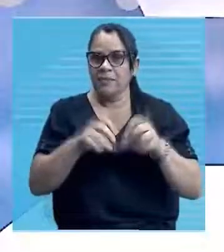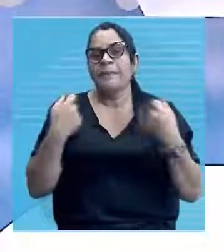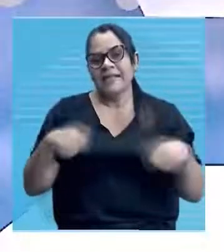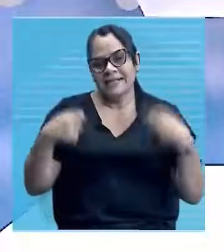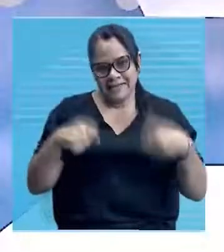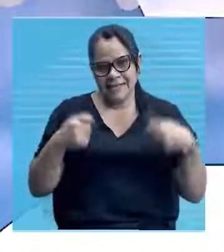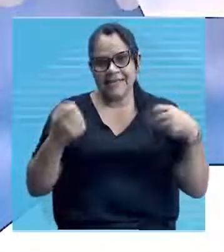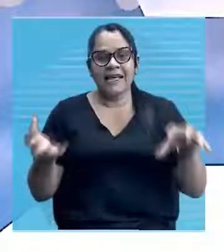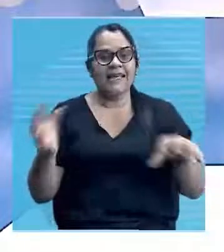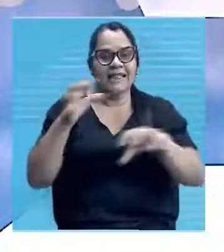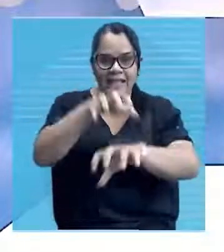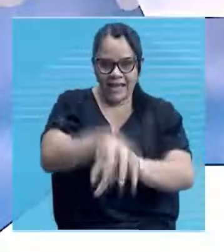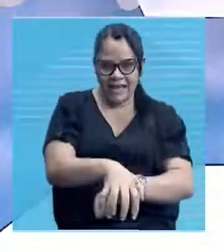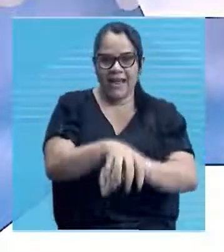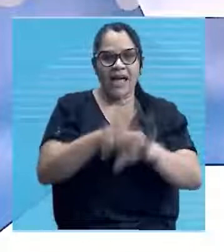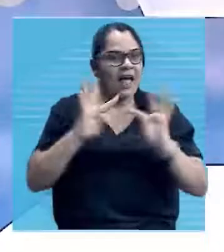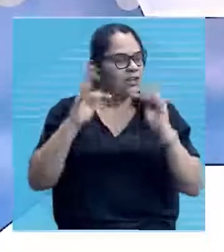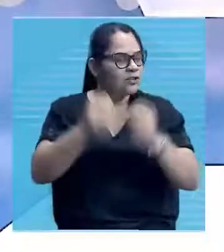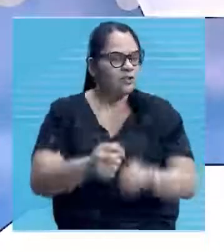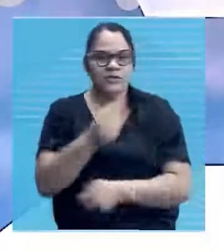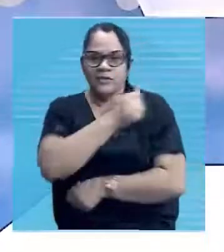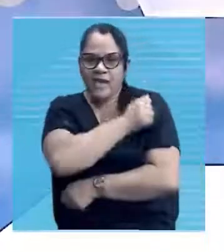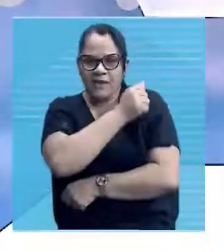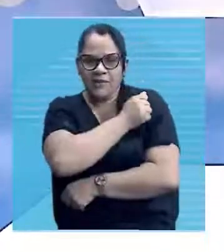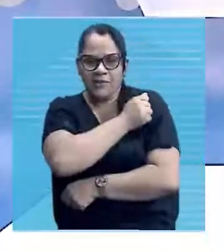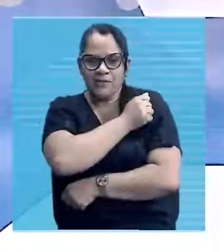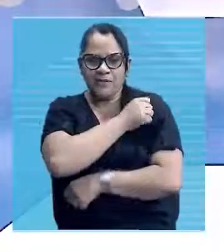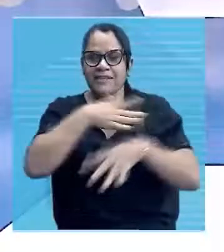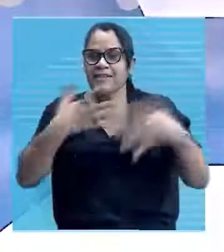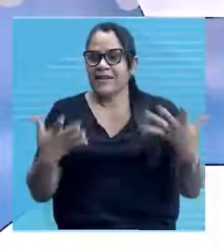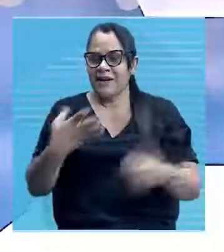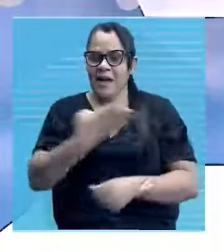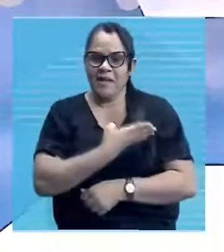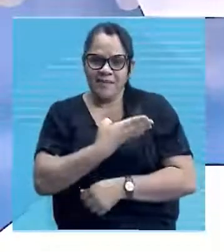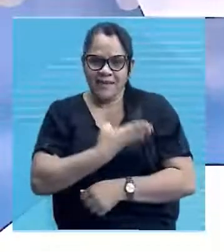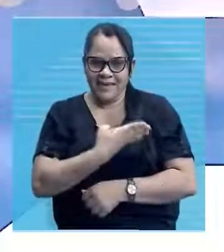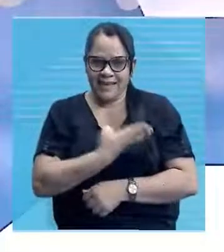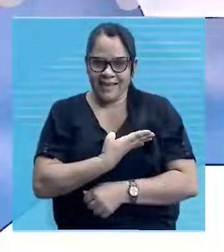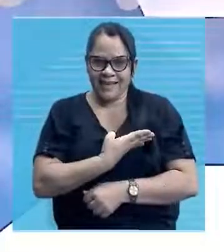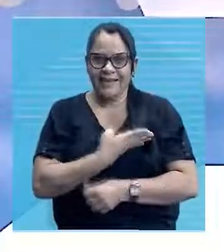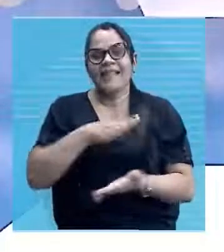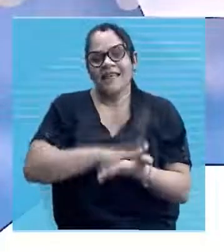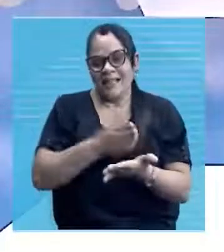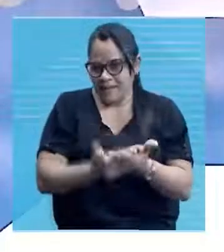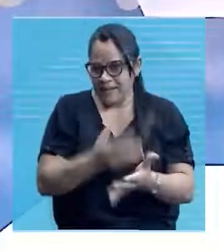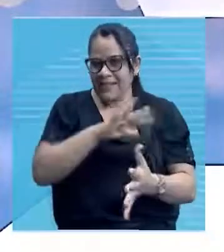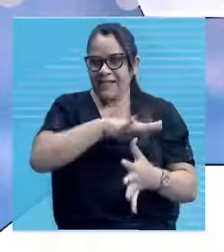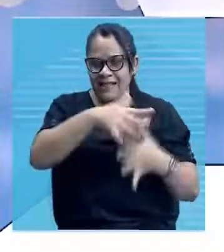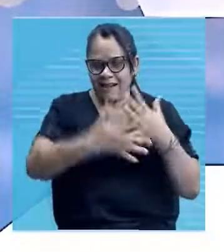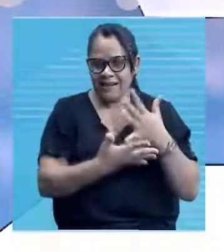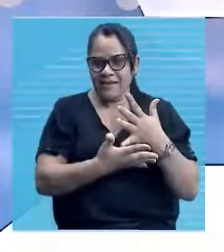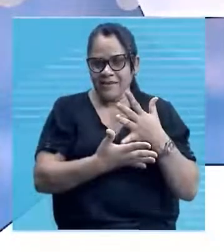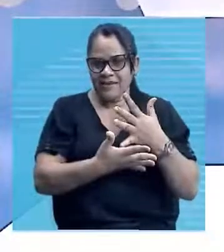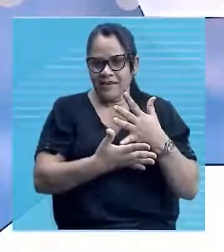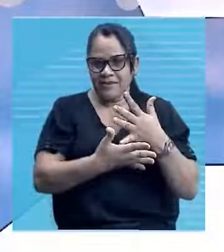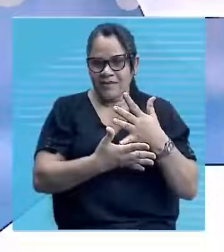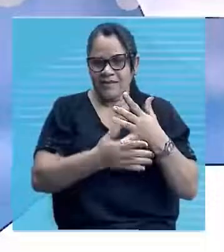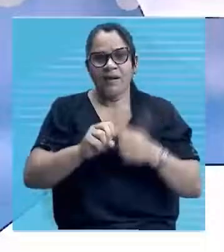independente de quem seja. Então, nossa amiga está nos ajudando na parte de Libras, ou seja,